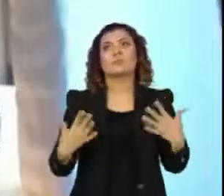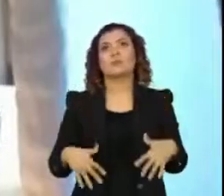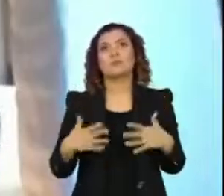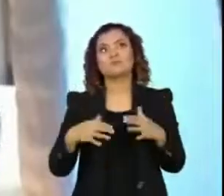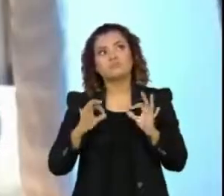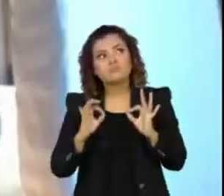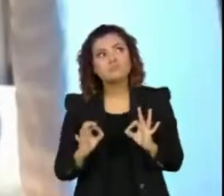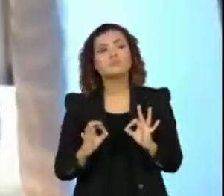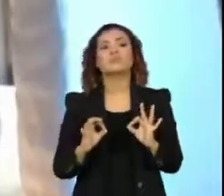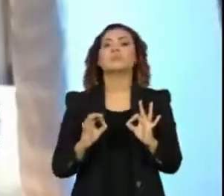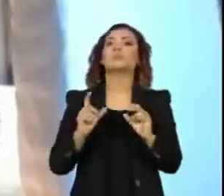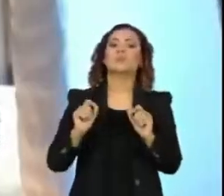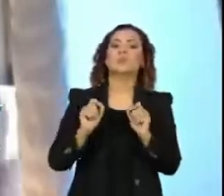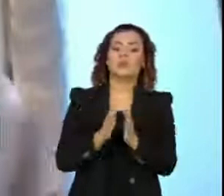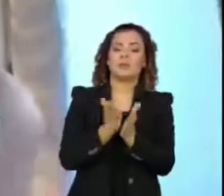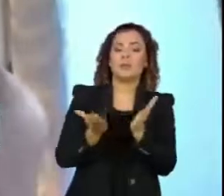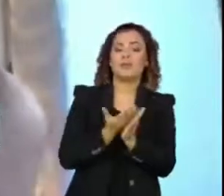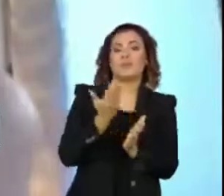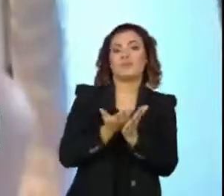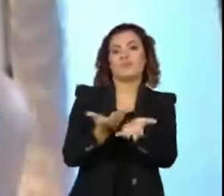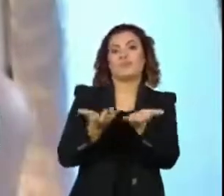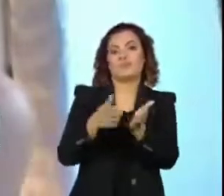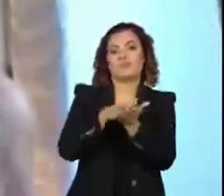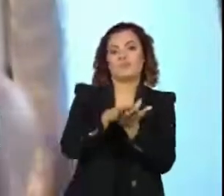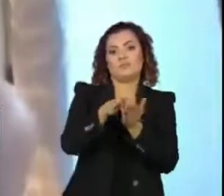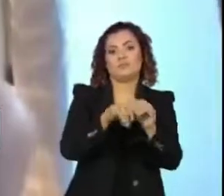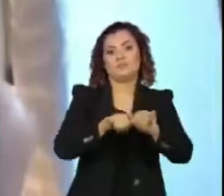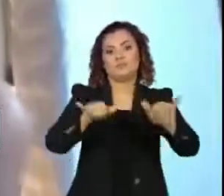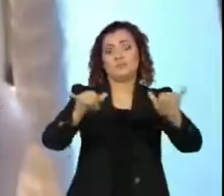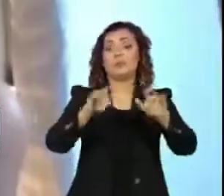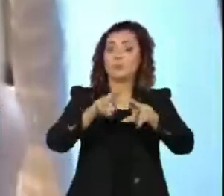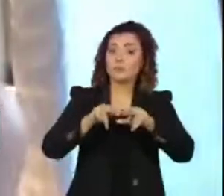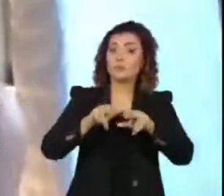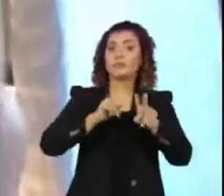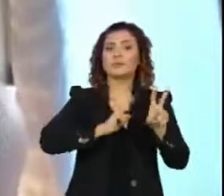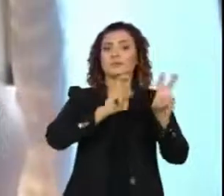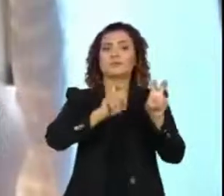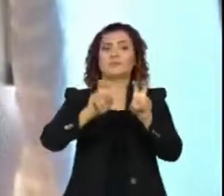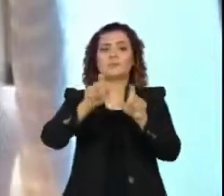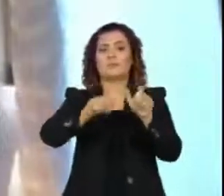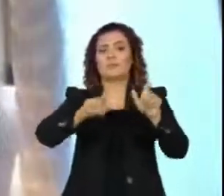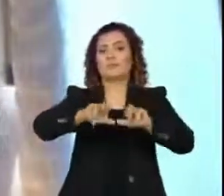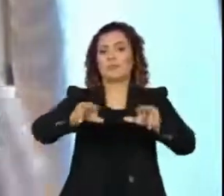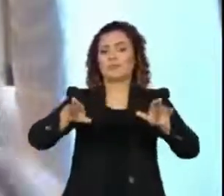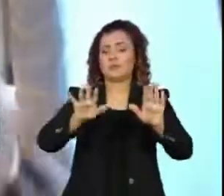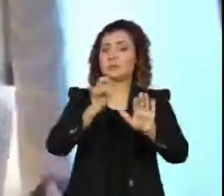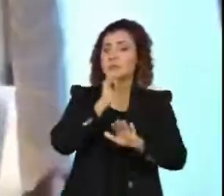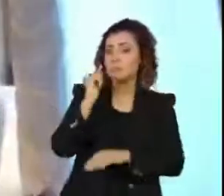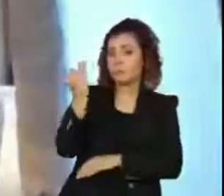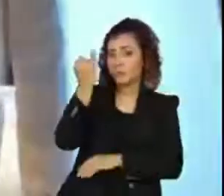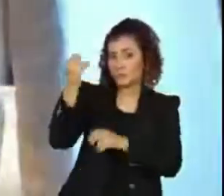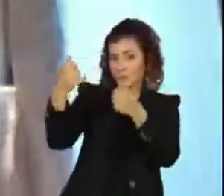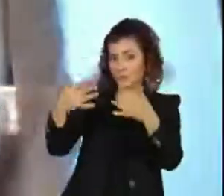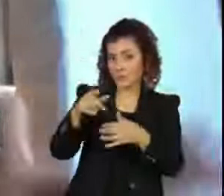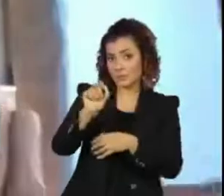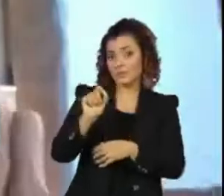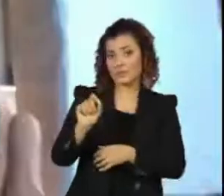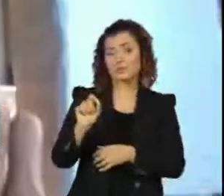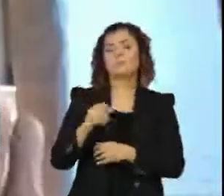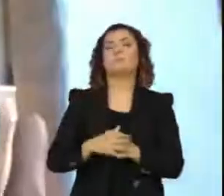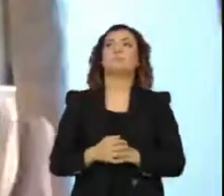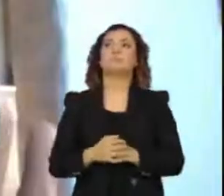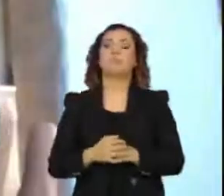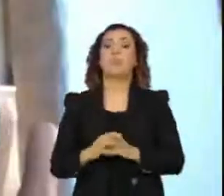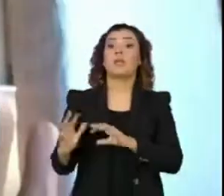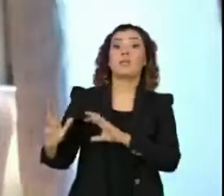forte da enciclopédia negra. Então, nós contamos aqui casos muito variados. Primeira coisa importante, numa enciclopédia negra, nem